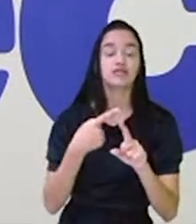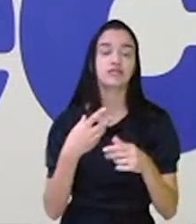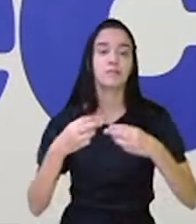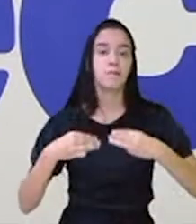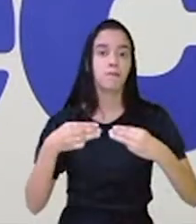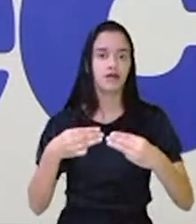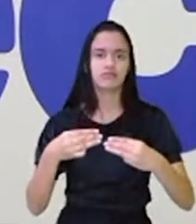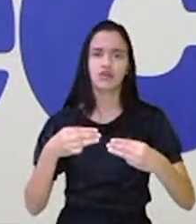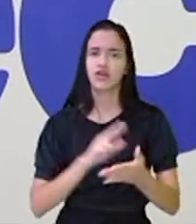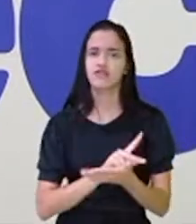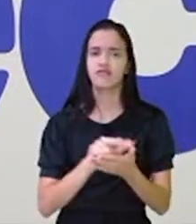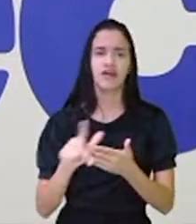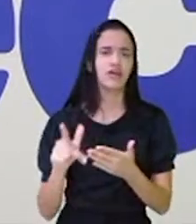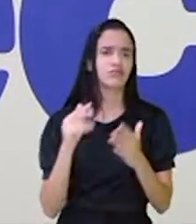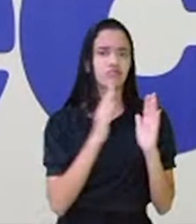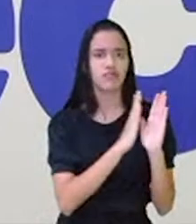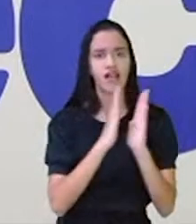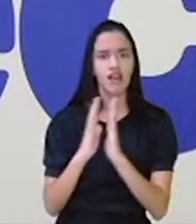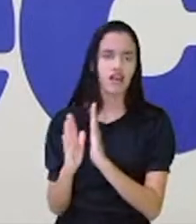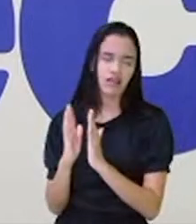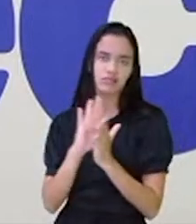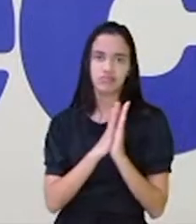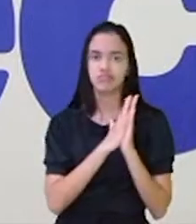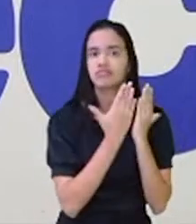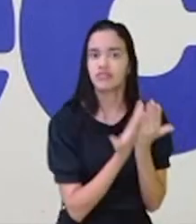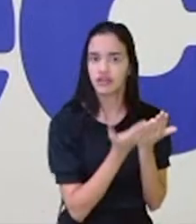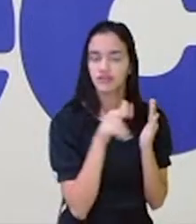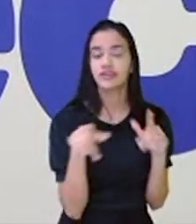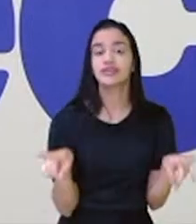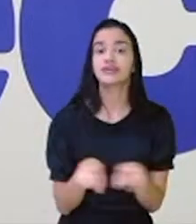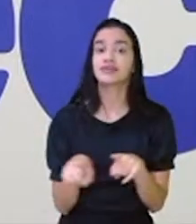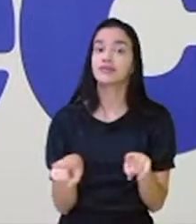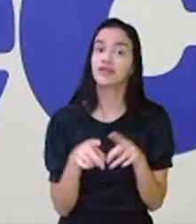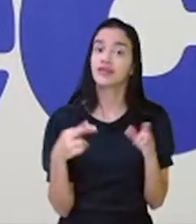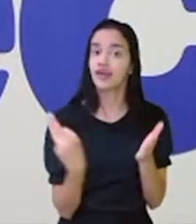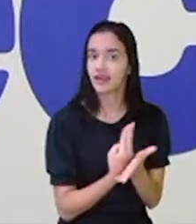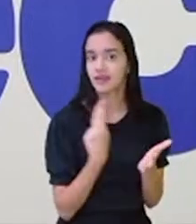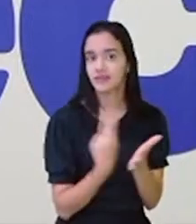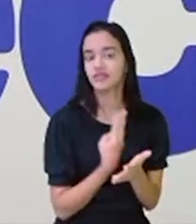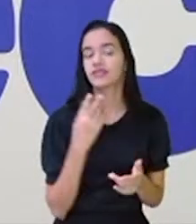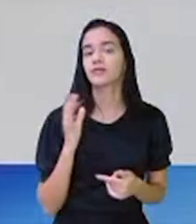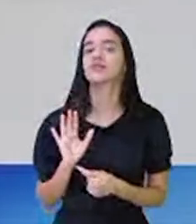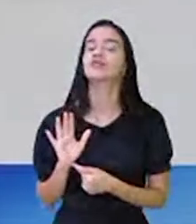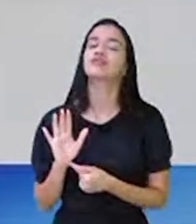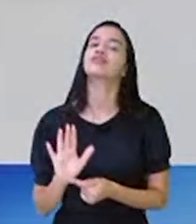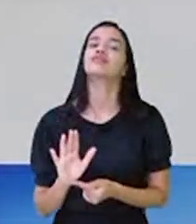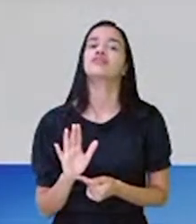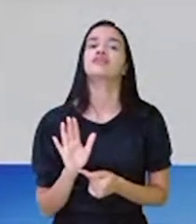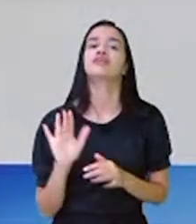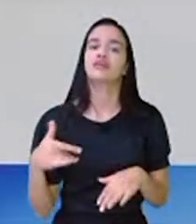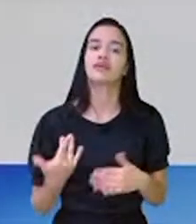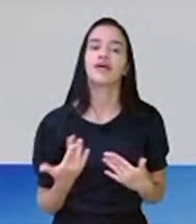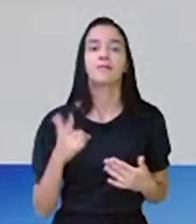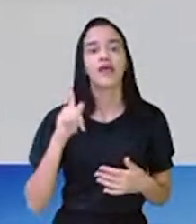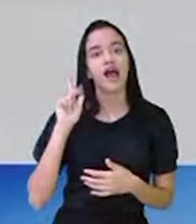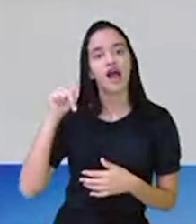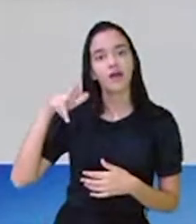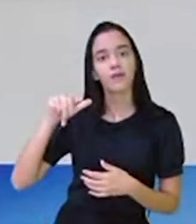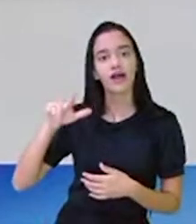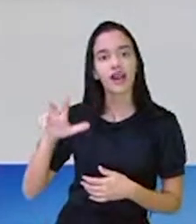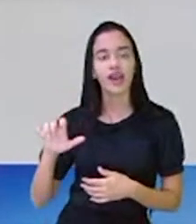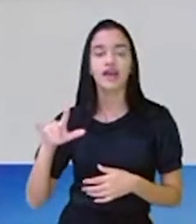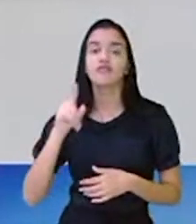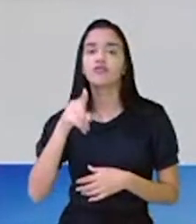acesso a vários livros, inclusive essa revista que a professora Maricê está trazendo para a gente. A revista qual é? E você